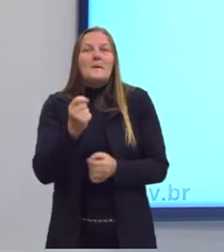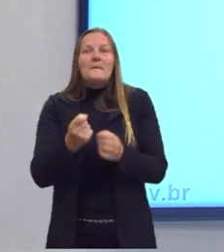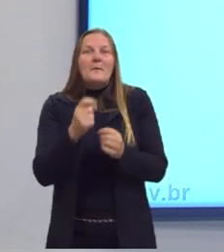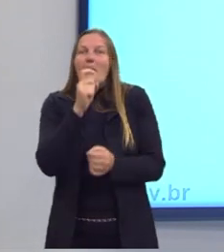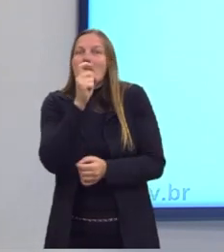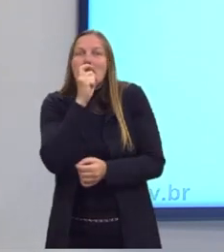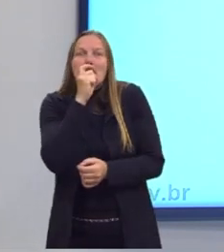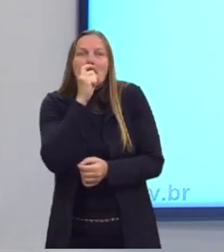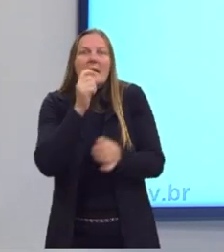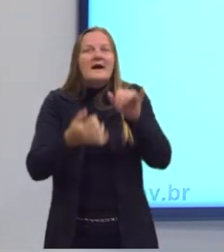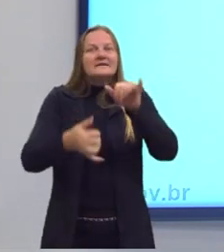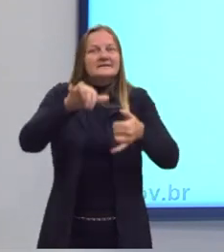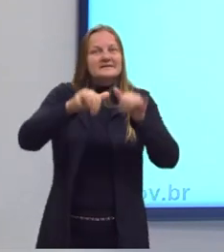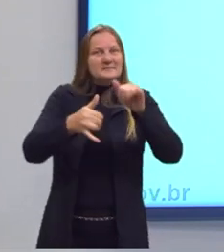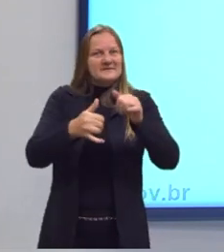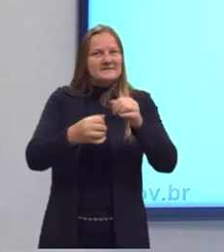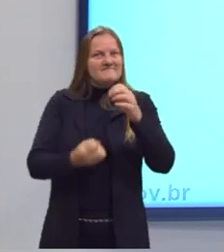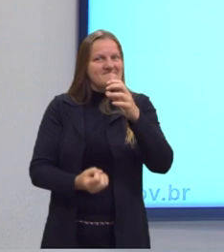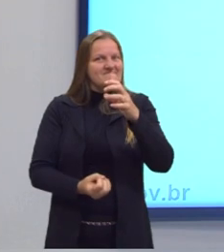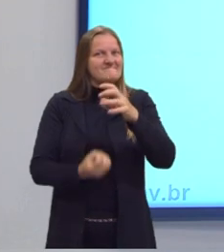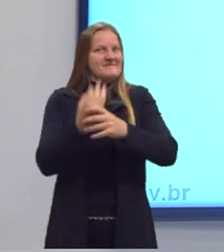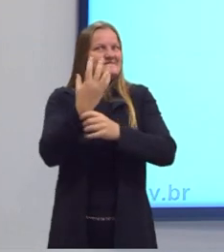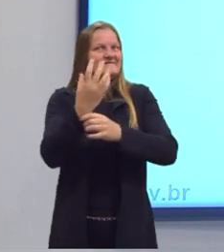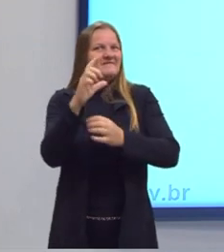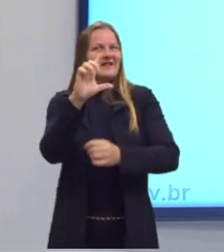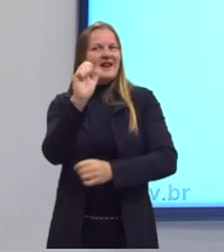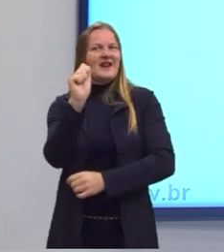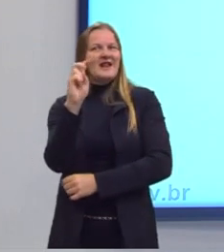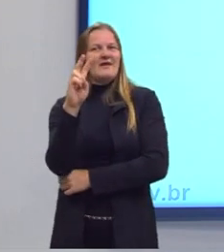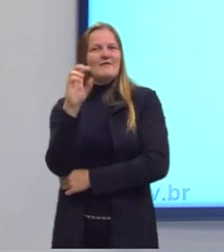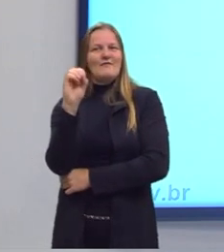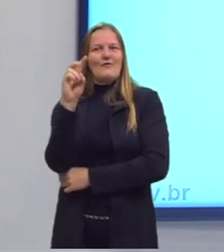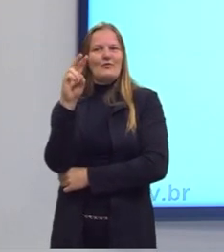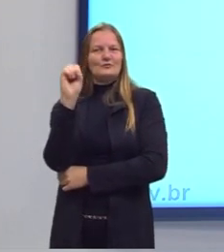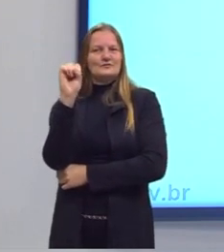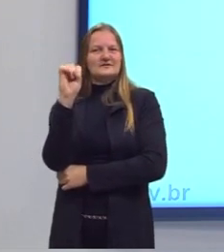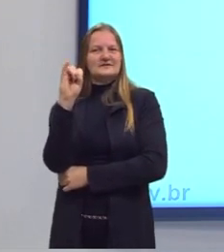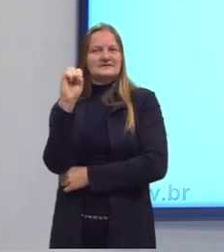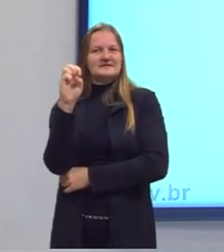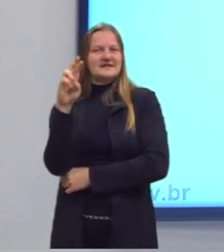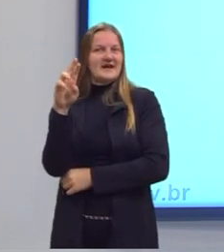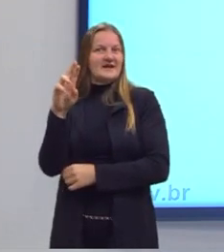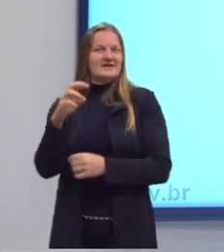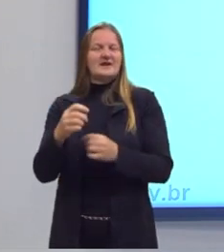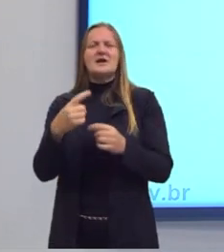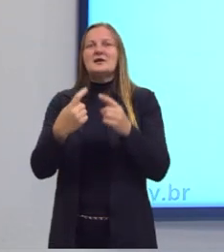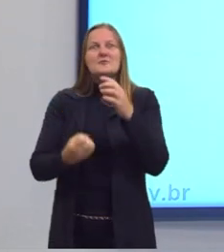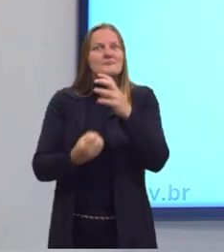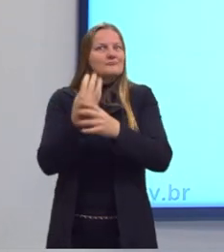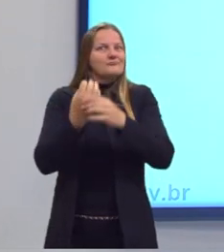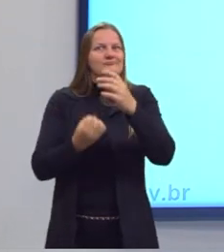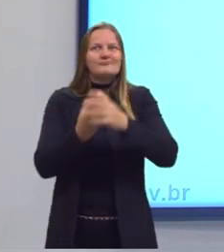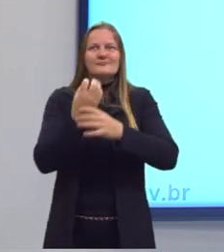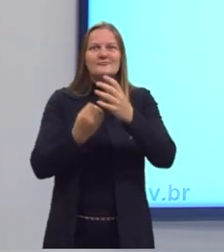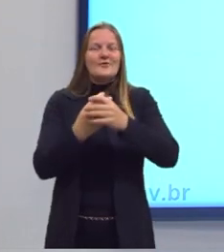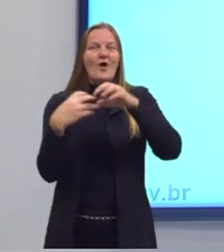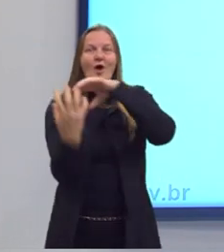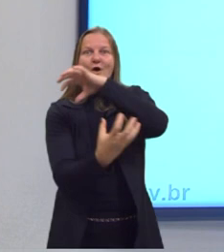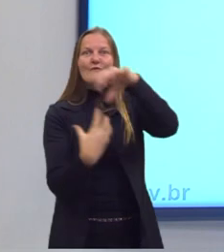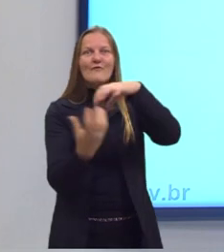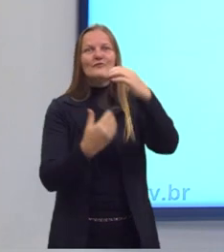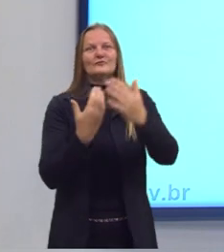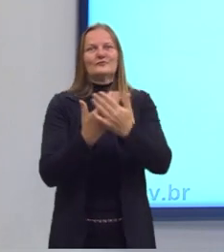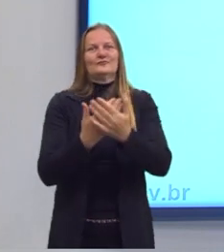o Lavoisier. É considerado o pai da química moderna, por grandes façanhas que ele fez aí nos seus evoluções, nos seus